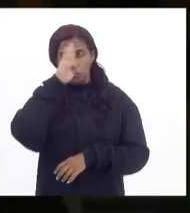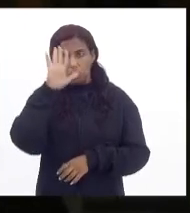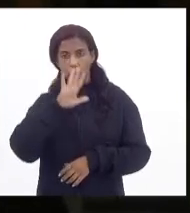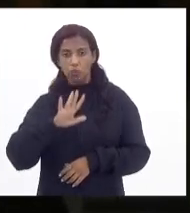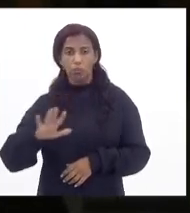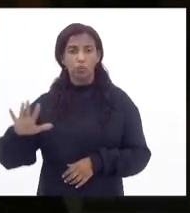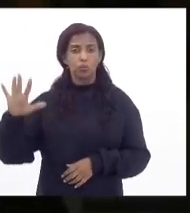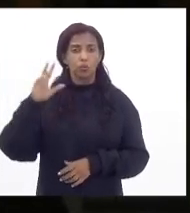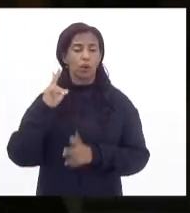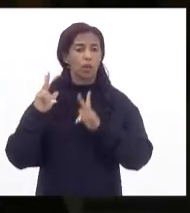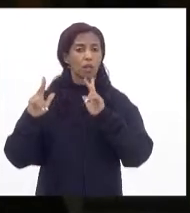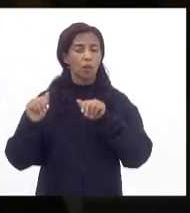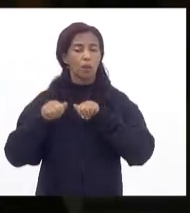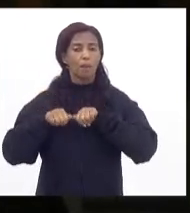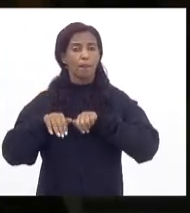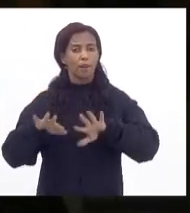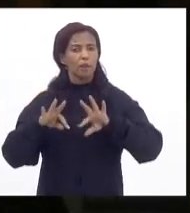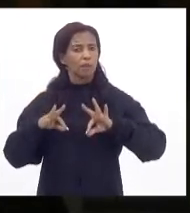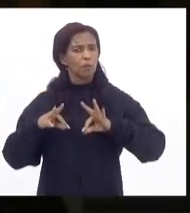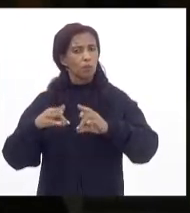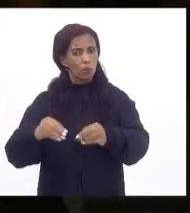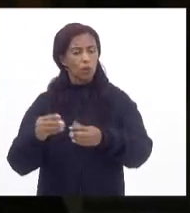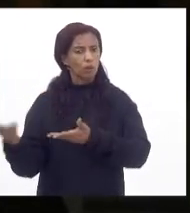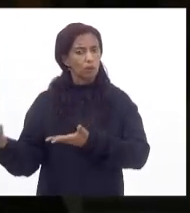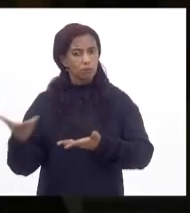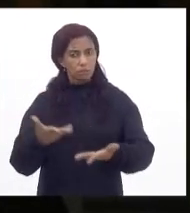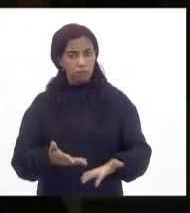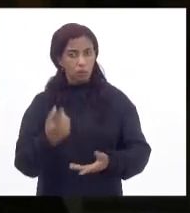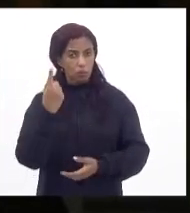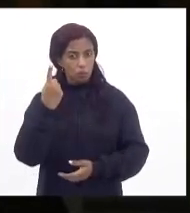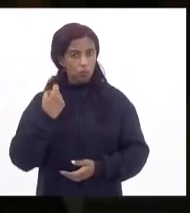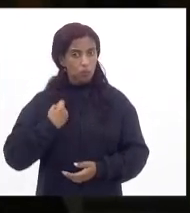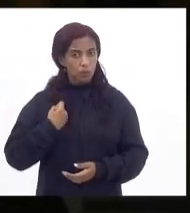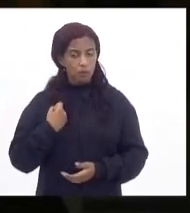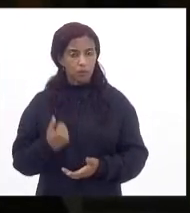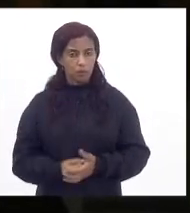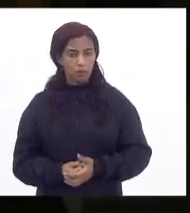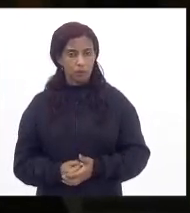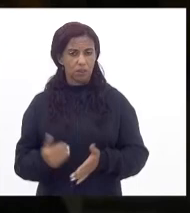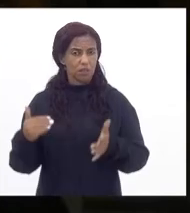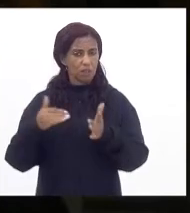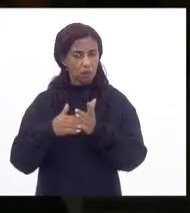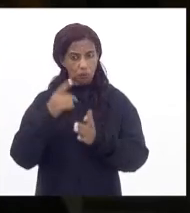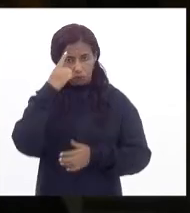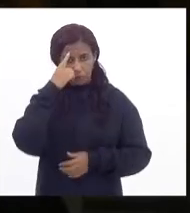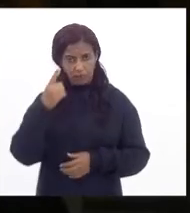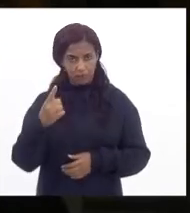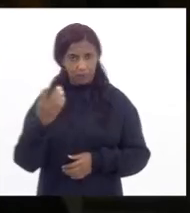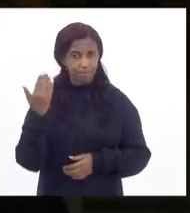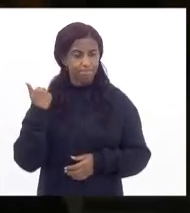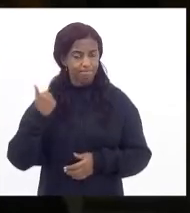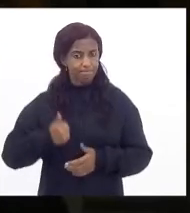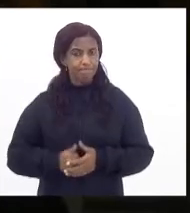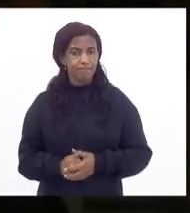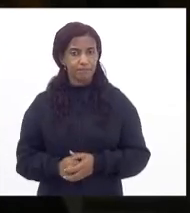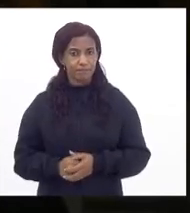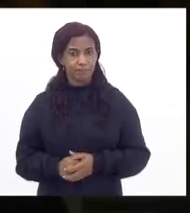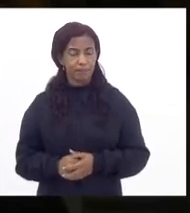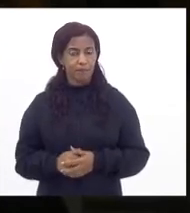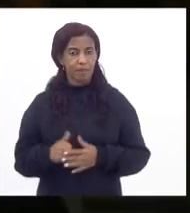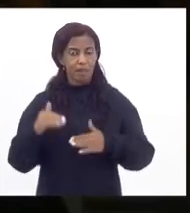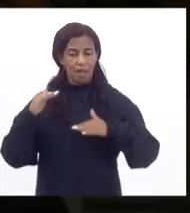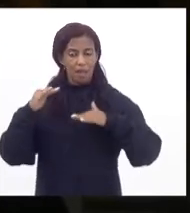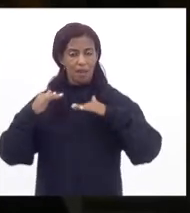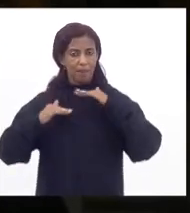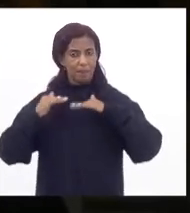como foi a pandemia inteira eu quero trazer para cá um número na última semana a média